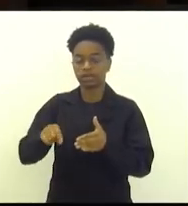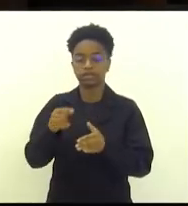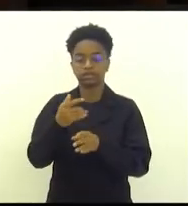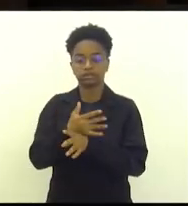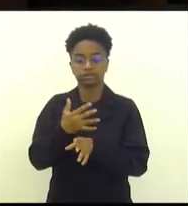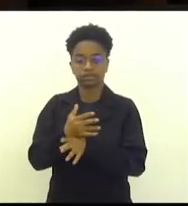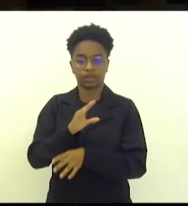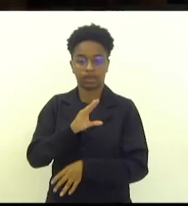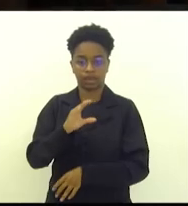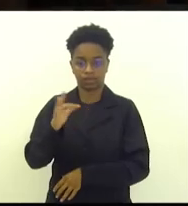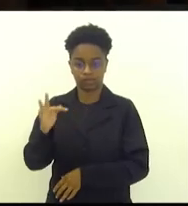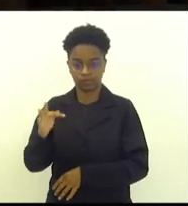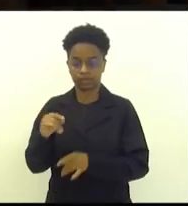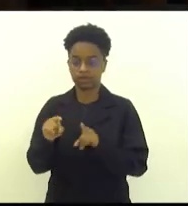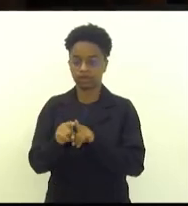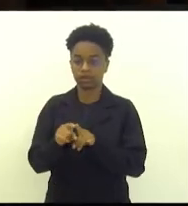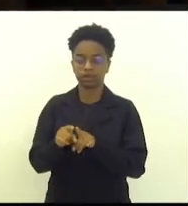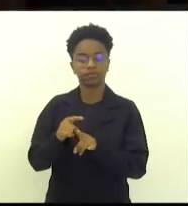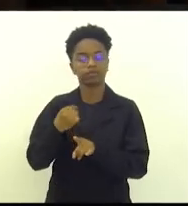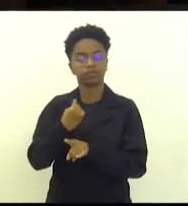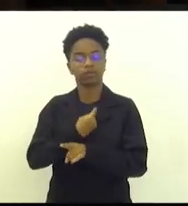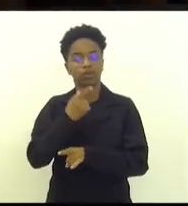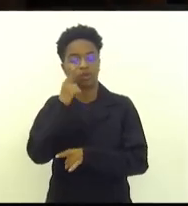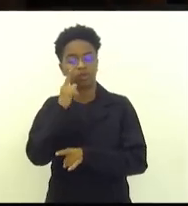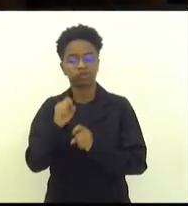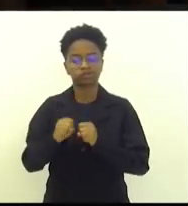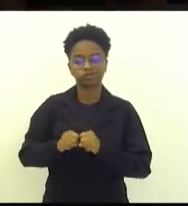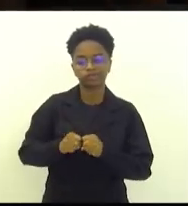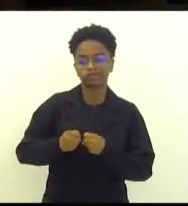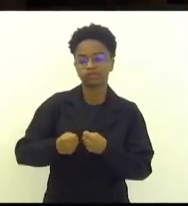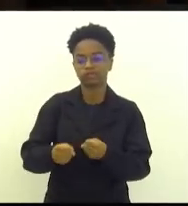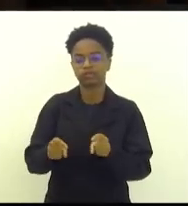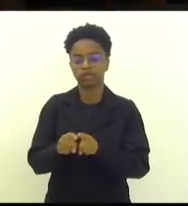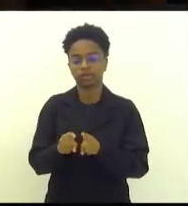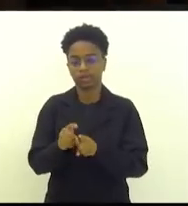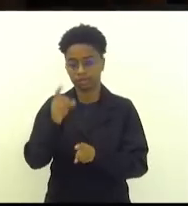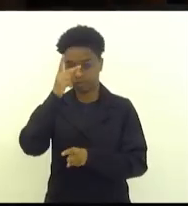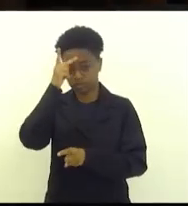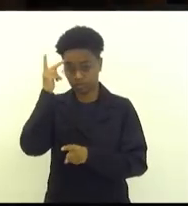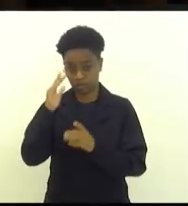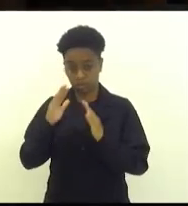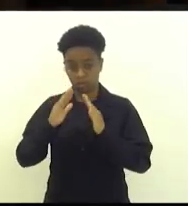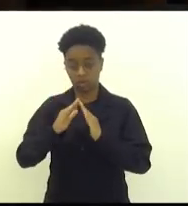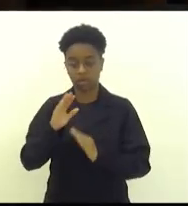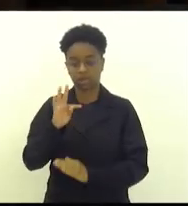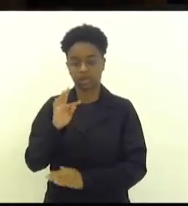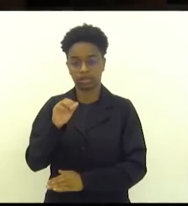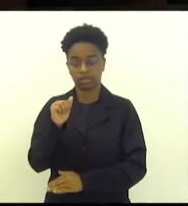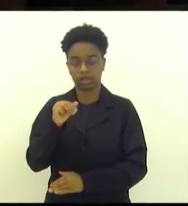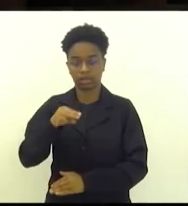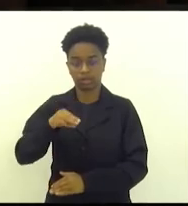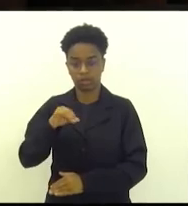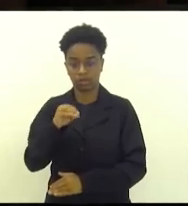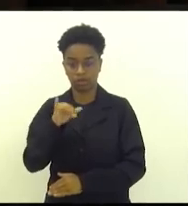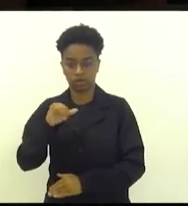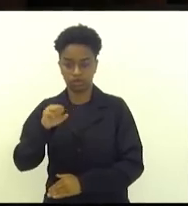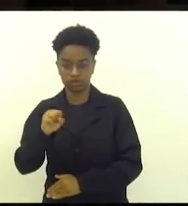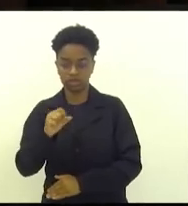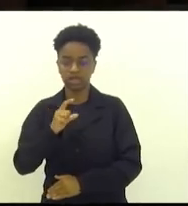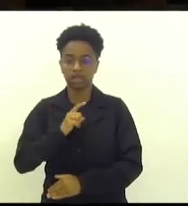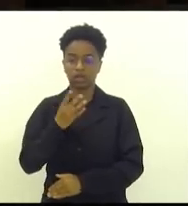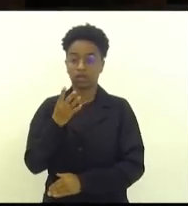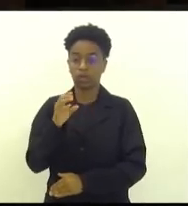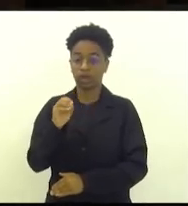e de maneira que a gente consiga conjugar esforços e o cidadão de Tamoios, que fica a uma distância de 40